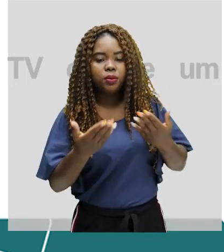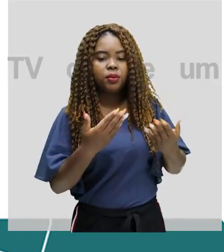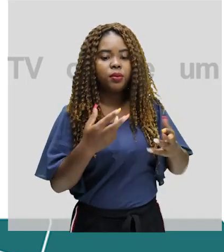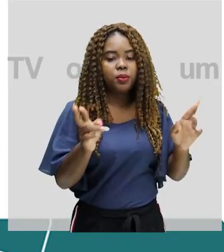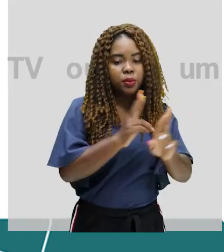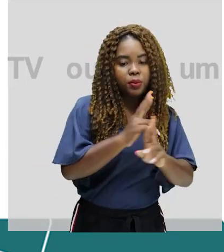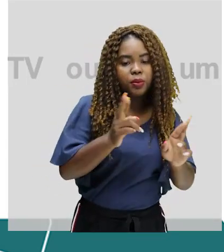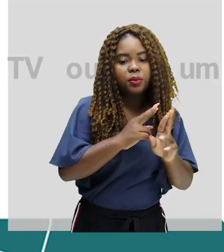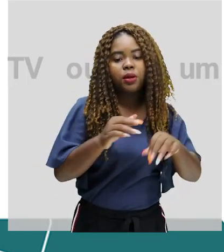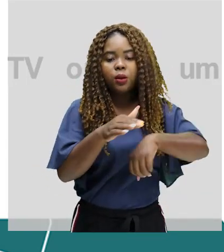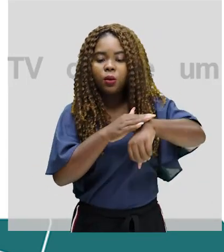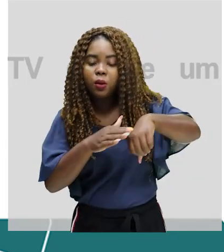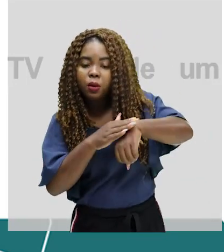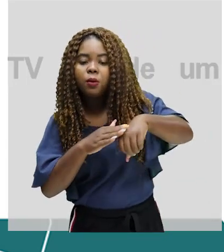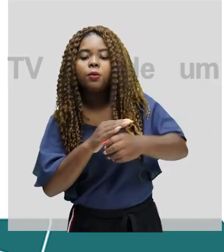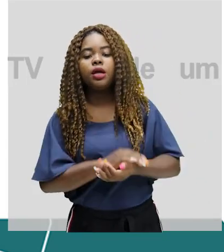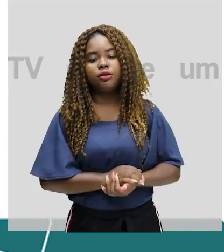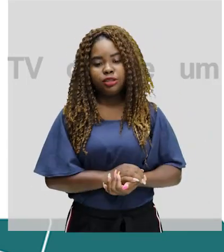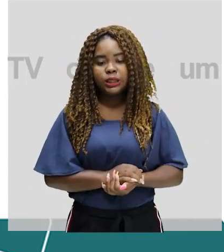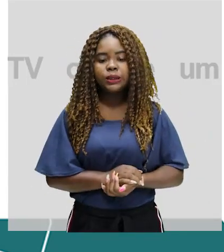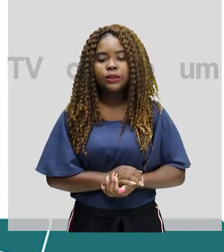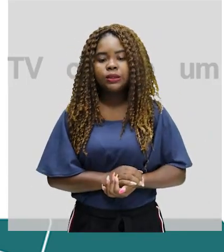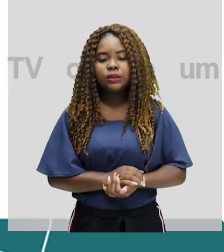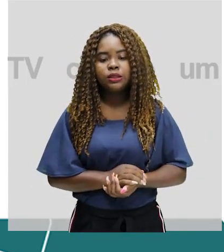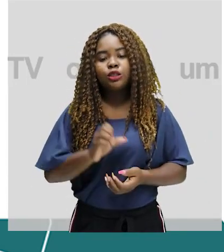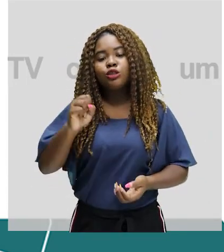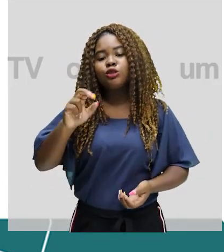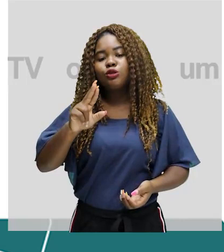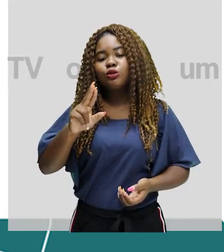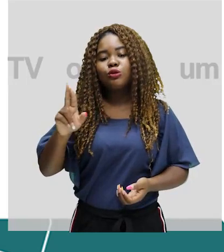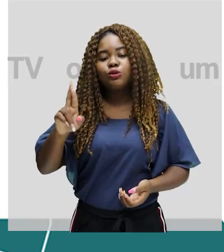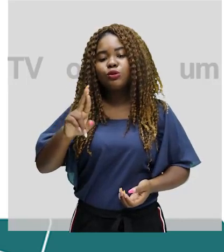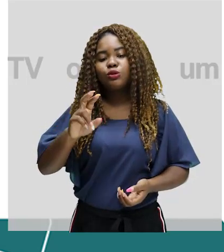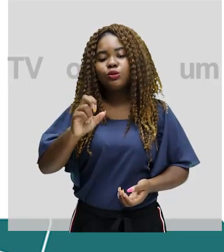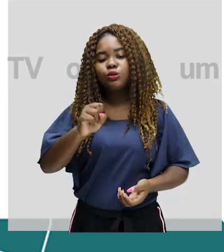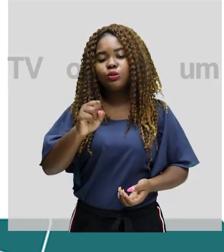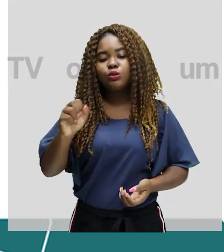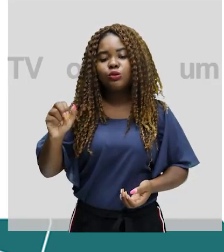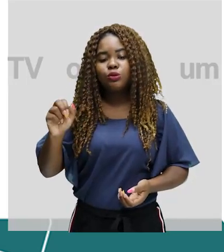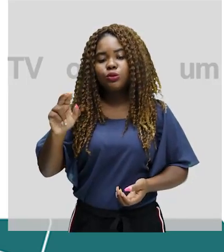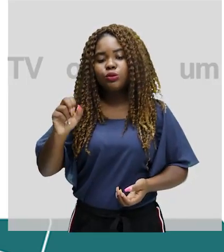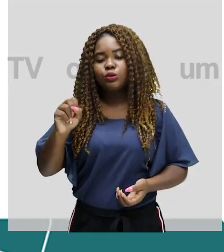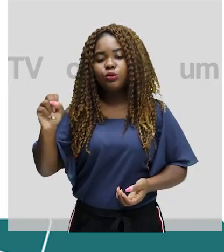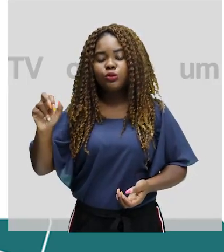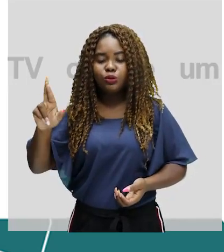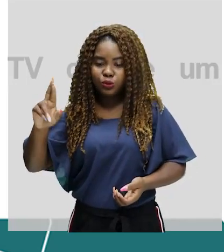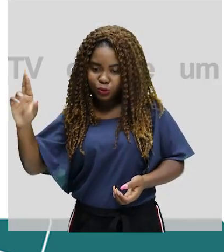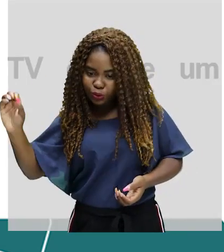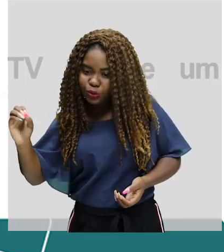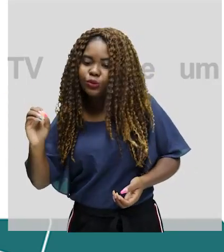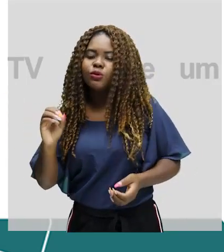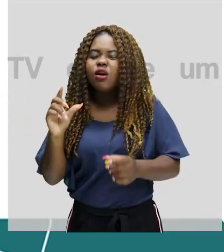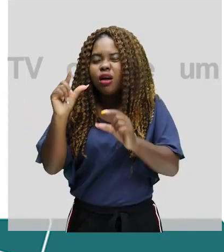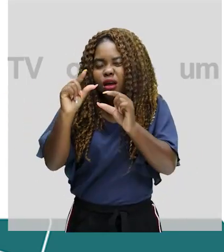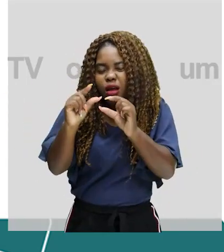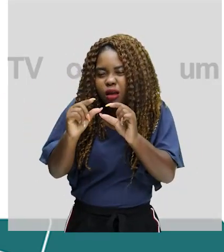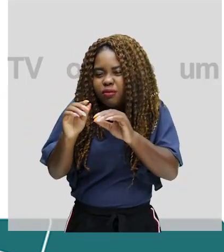quando o balão tem um contorno liso. Um sussurro, quando o contorno em linhas segmentadas. Uma mensagem